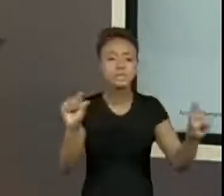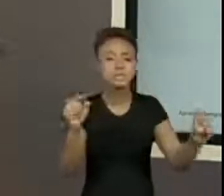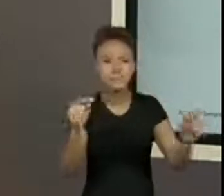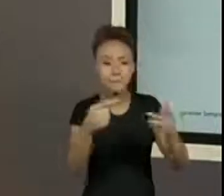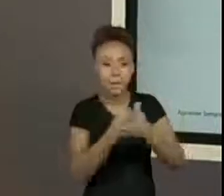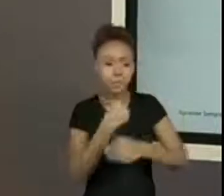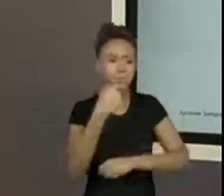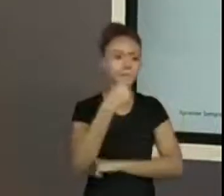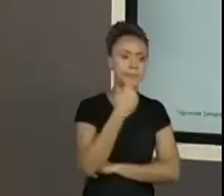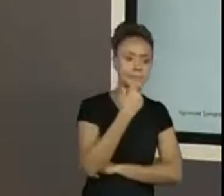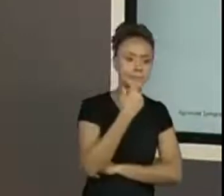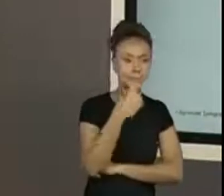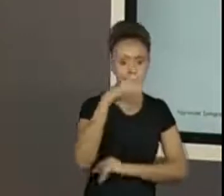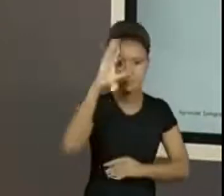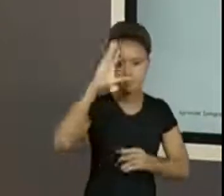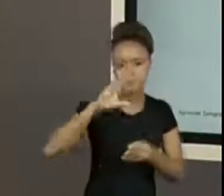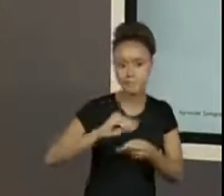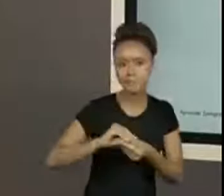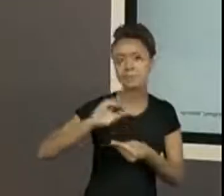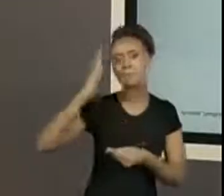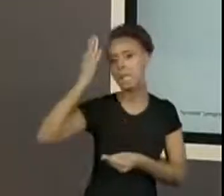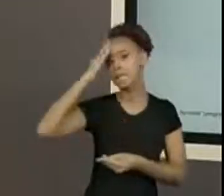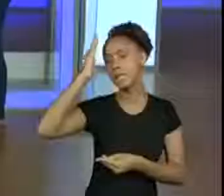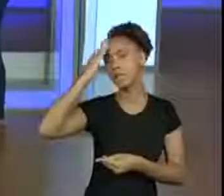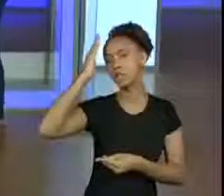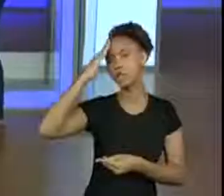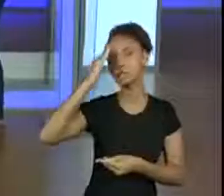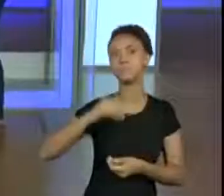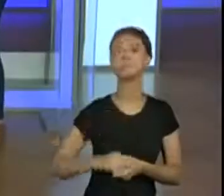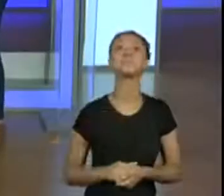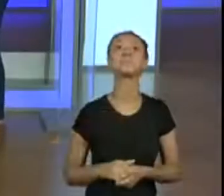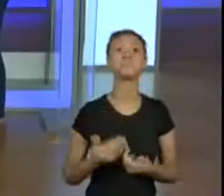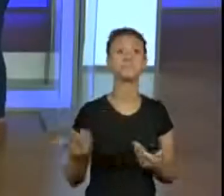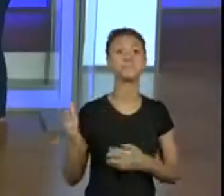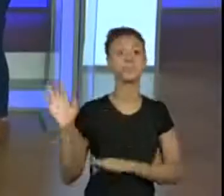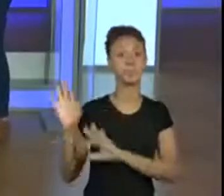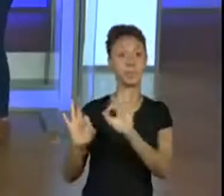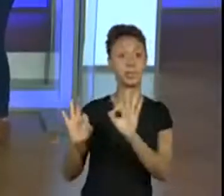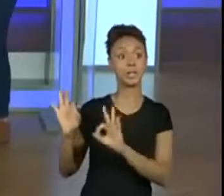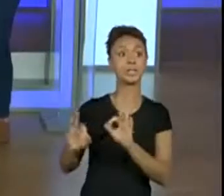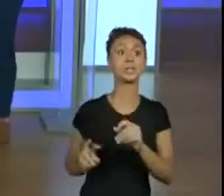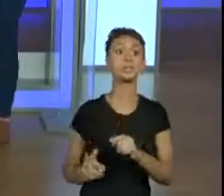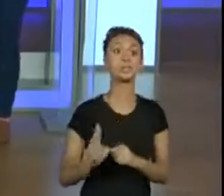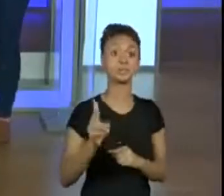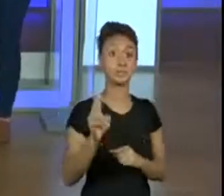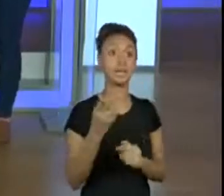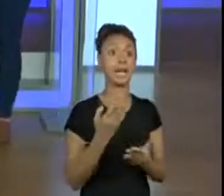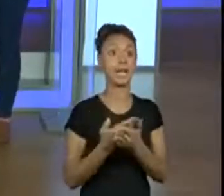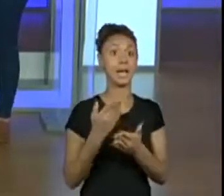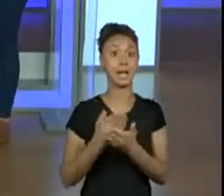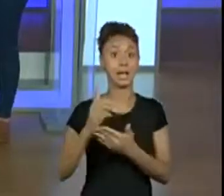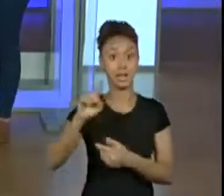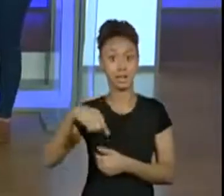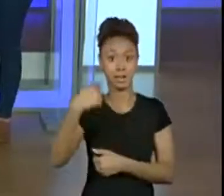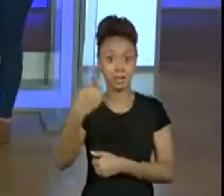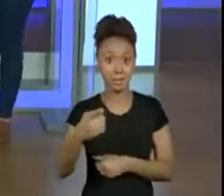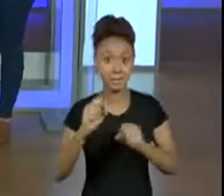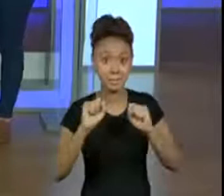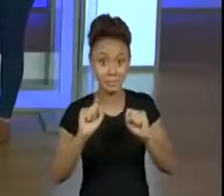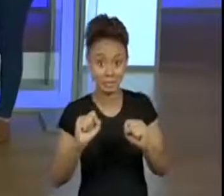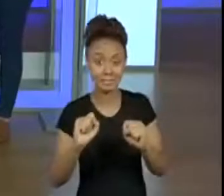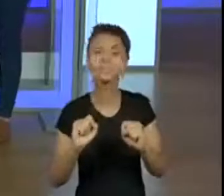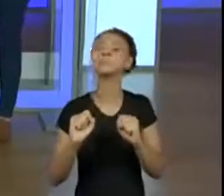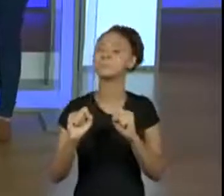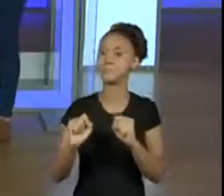planejar situações da vida de vocês. Sim. E a gente vai continuar o planejamento, professora. agora? Na próxima aula, pode ser? Exatamente.